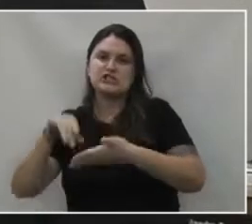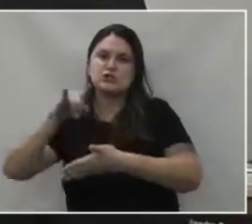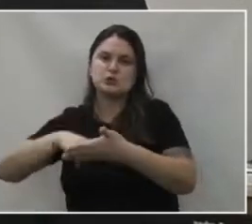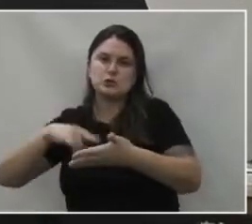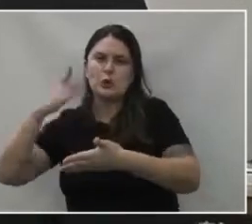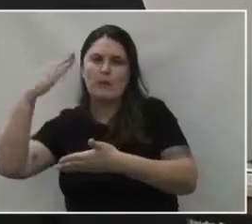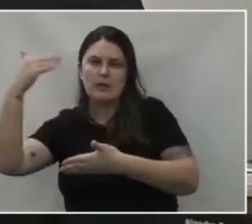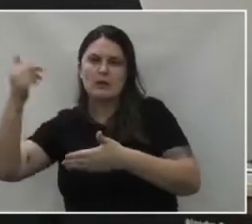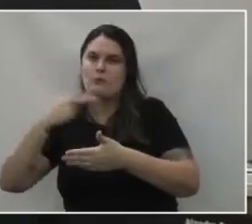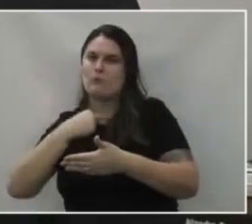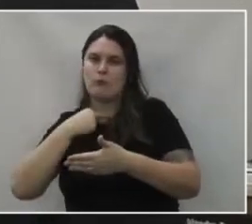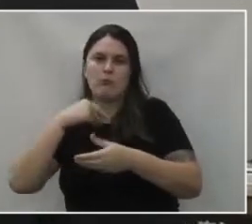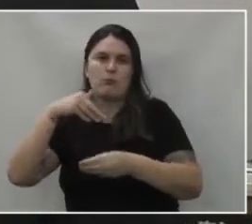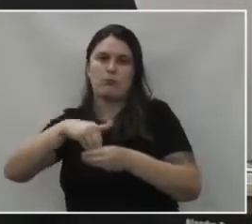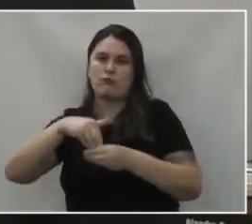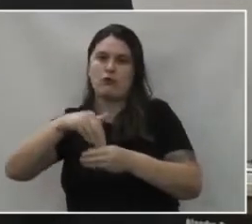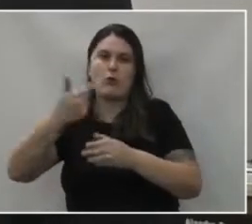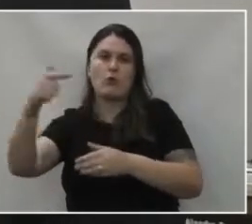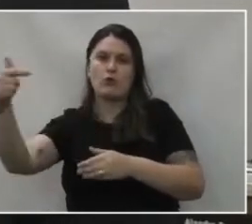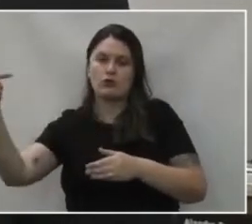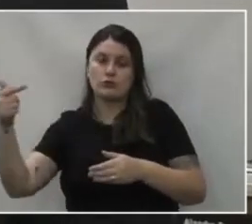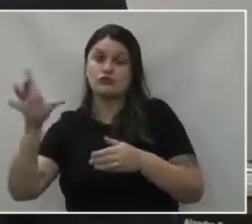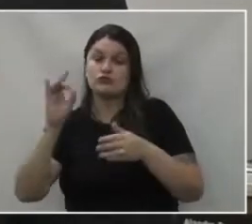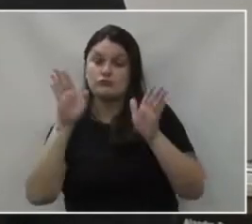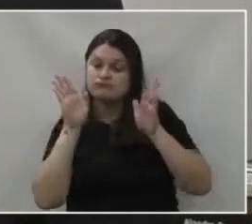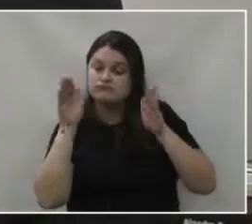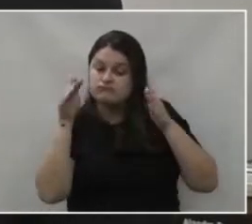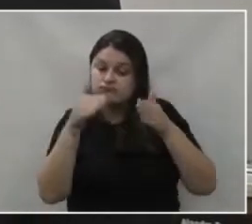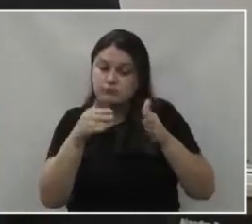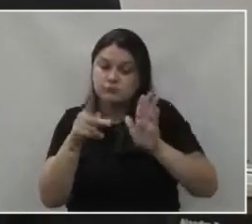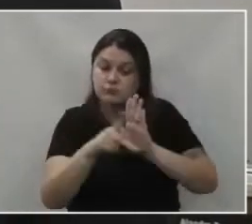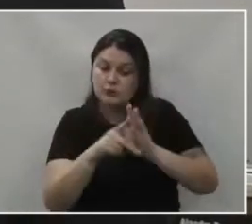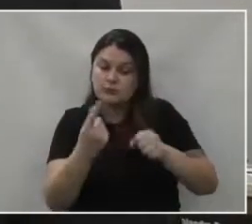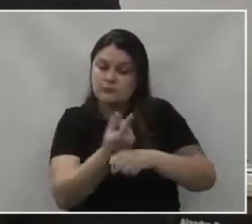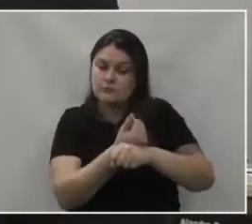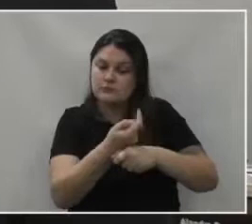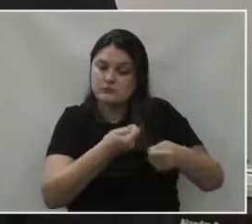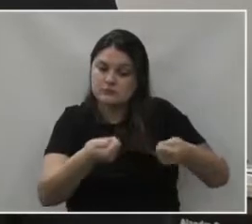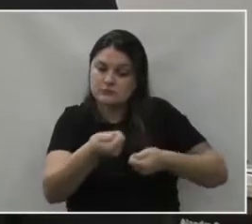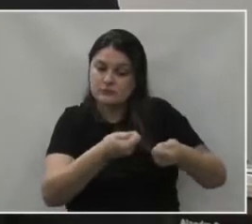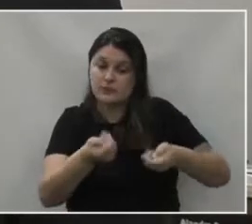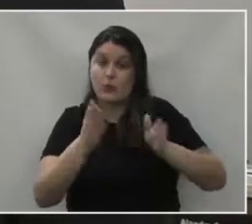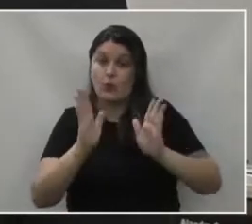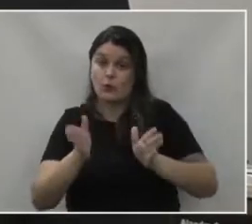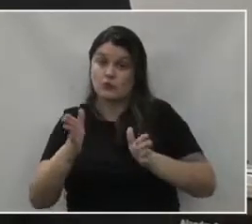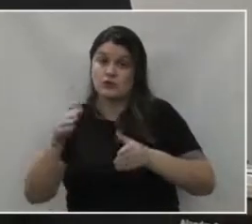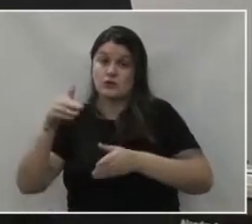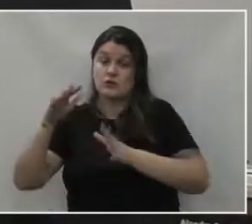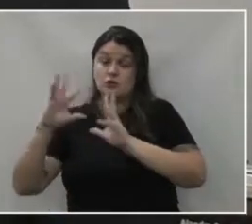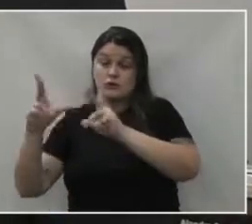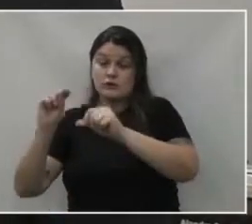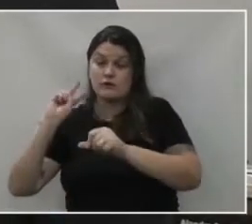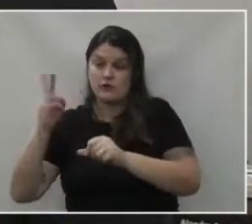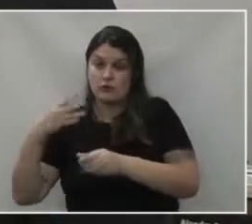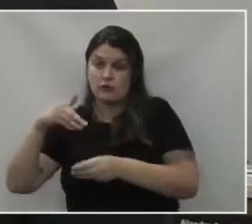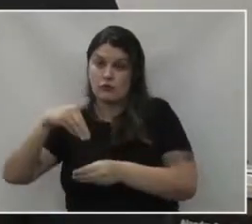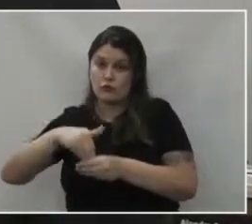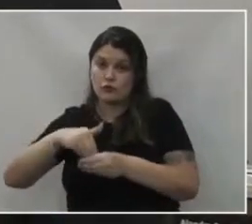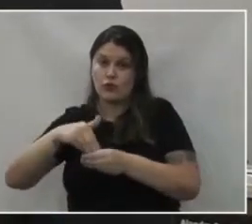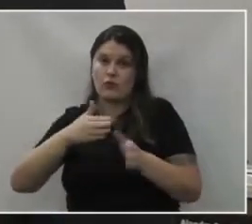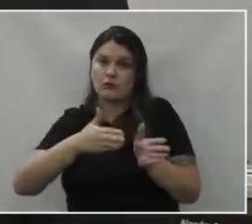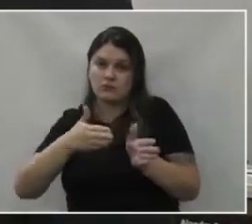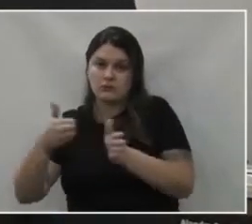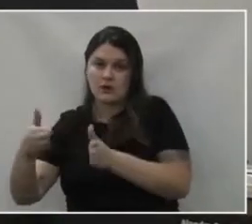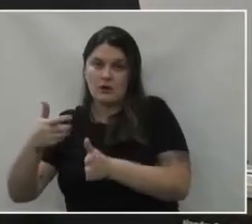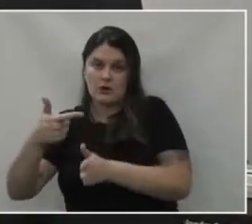votações de outras matérias que não sejam as referidas contas. Foi votado hoje as contas do executivo referente ao ano de